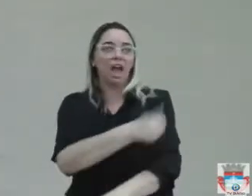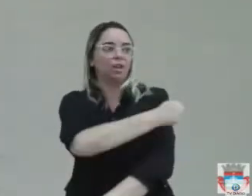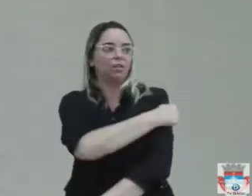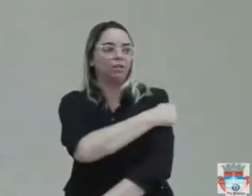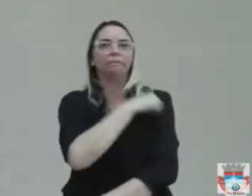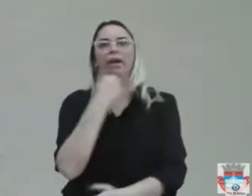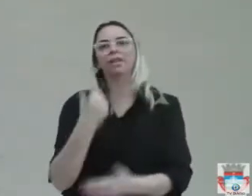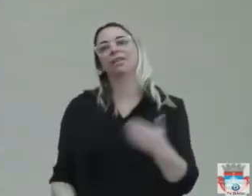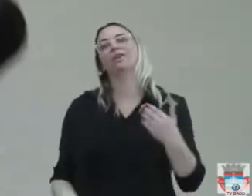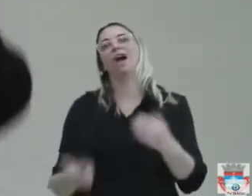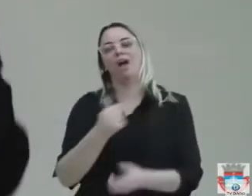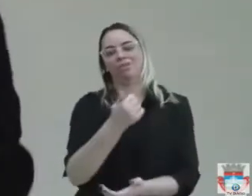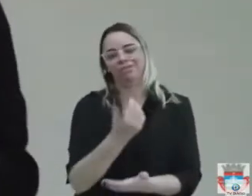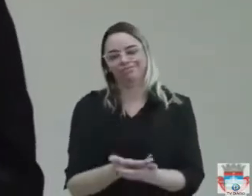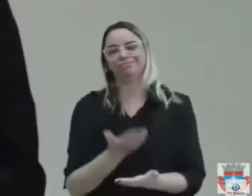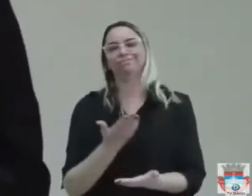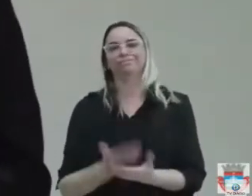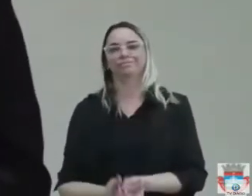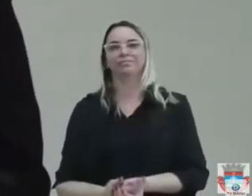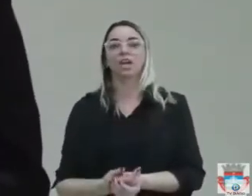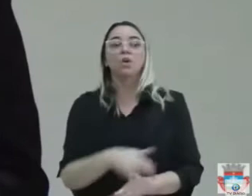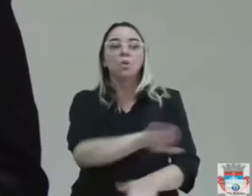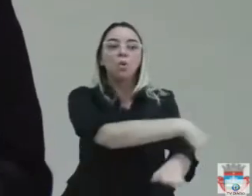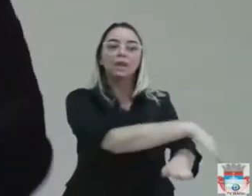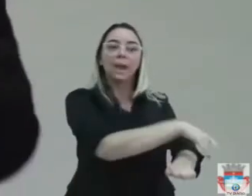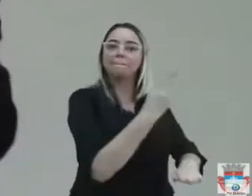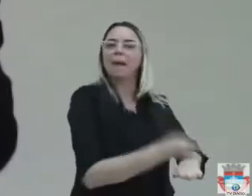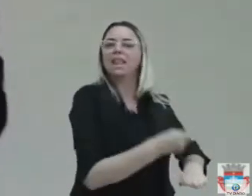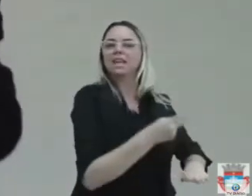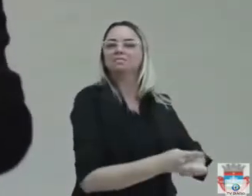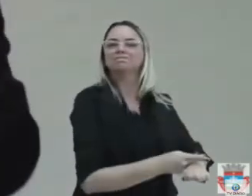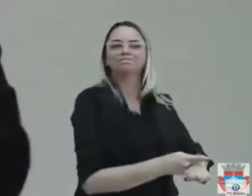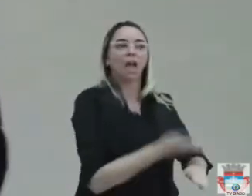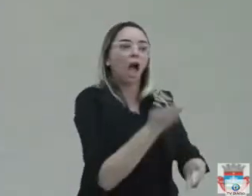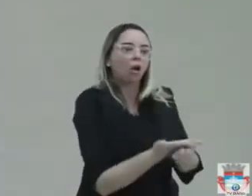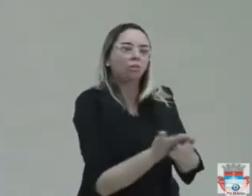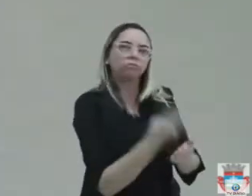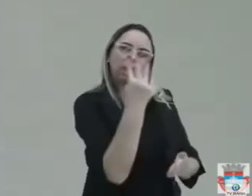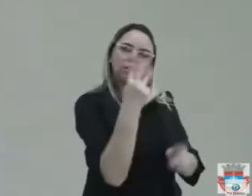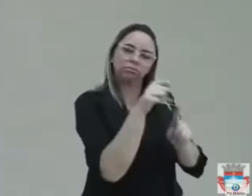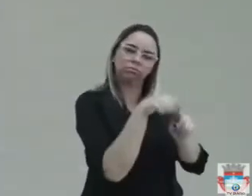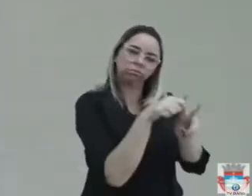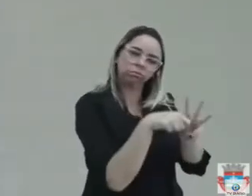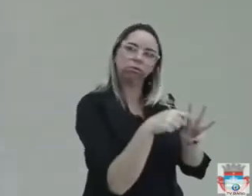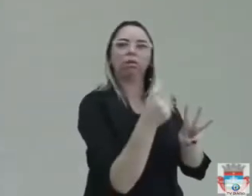O município que o pessoal da Lagoa da Pedra perdeu a aula mais de três meses.